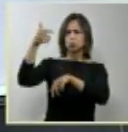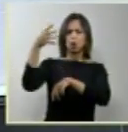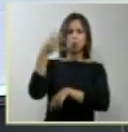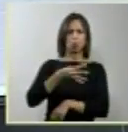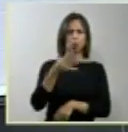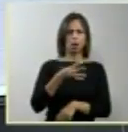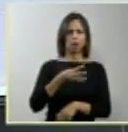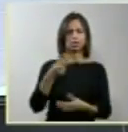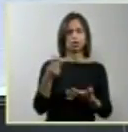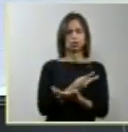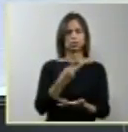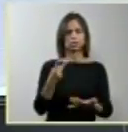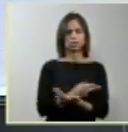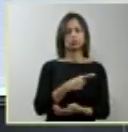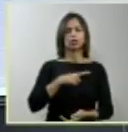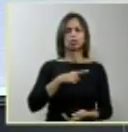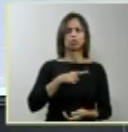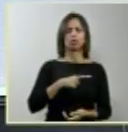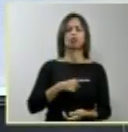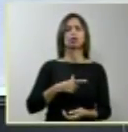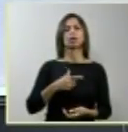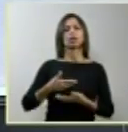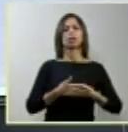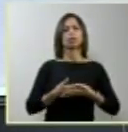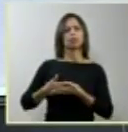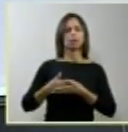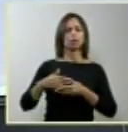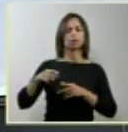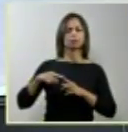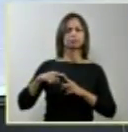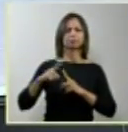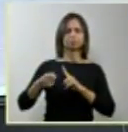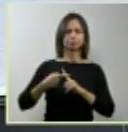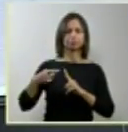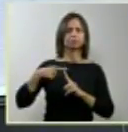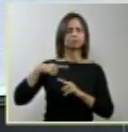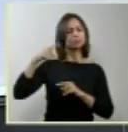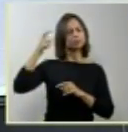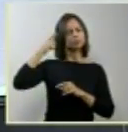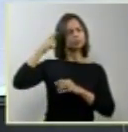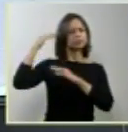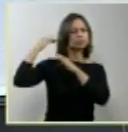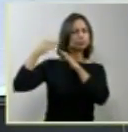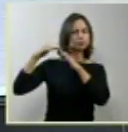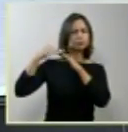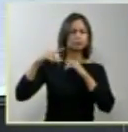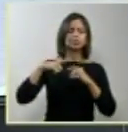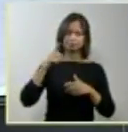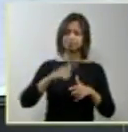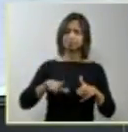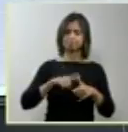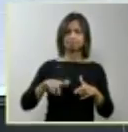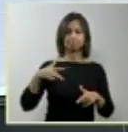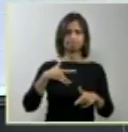anencefalia. Ou seja, é sim um problema de saúde pública e isso está